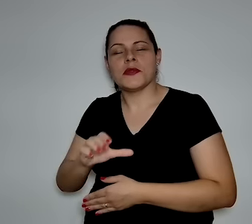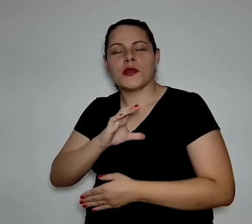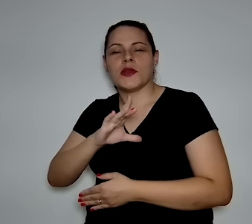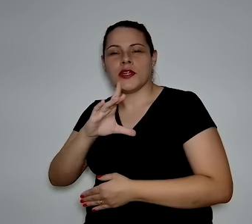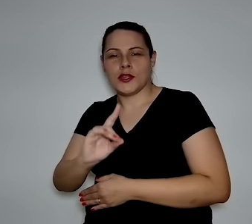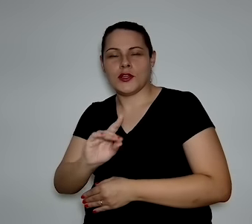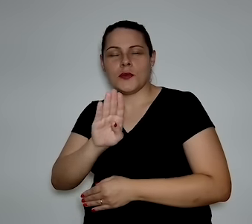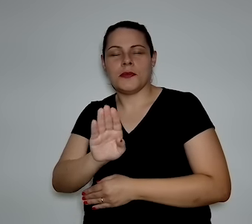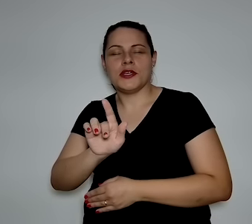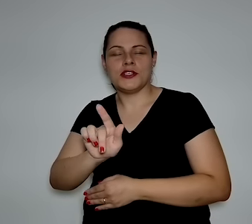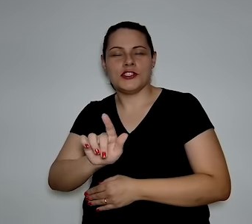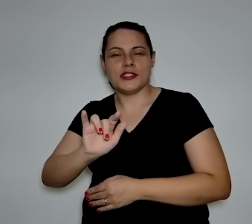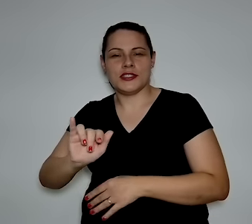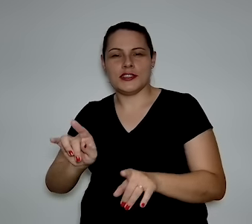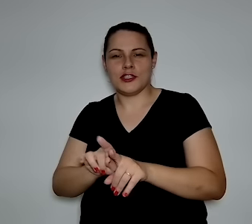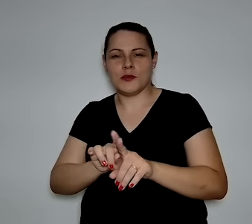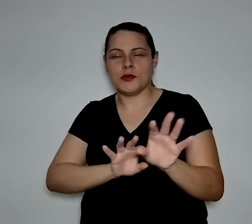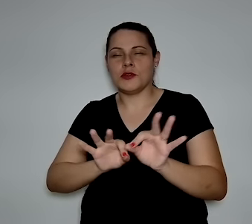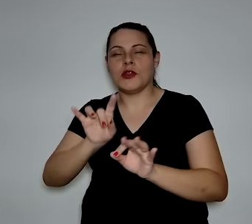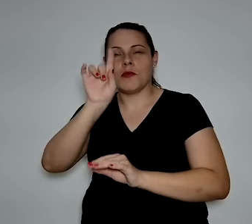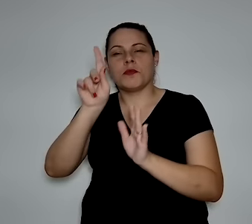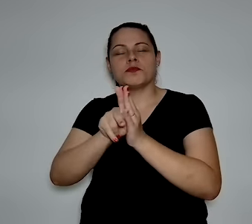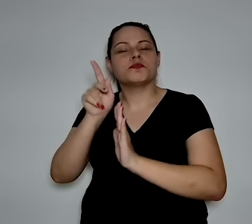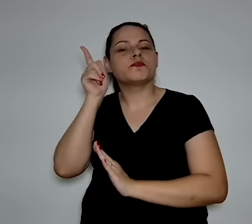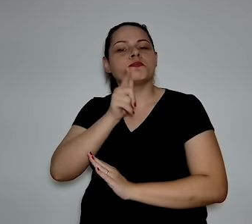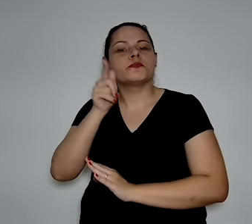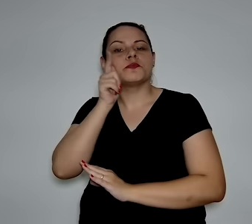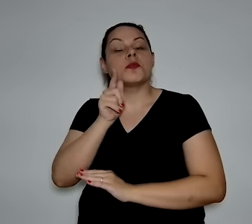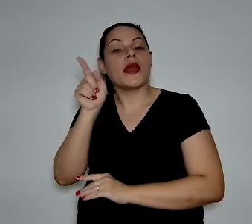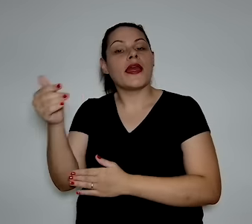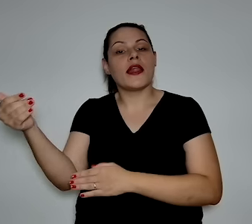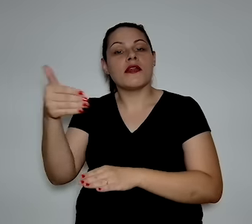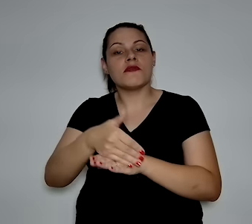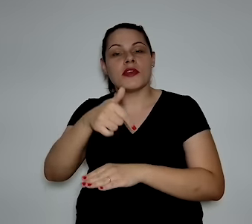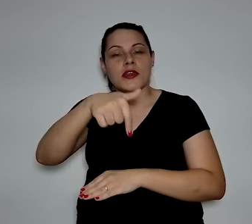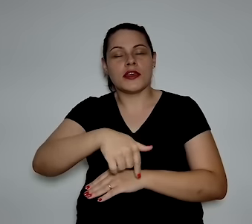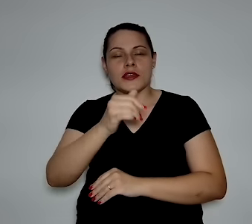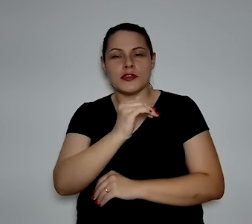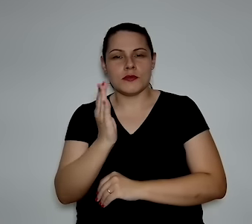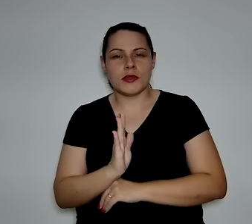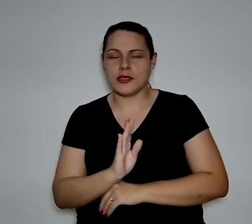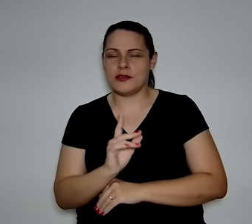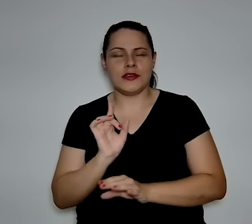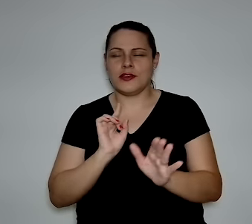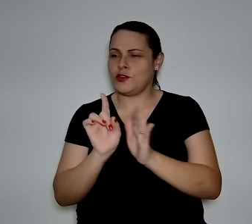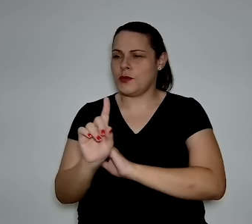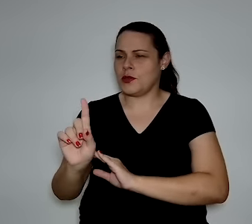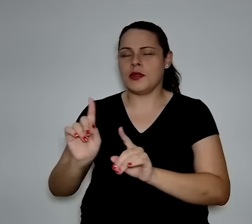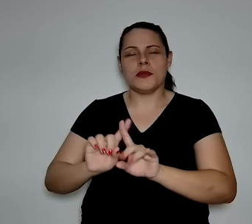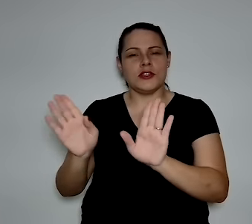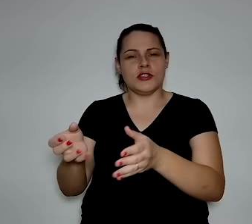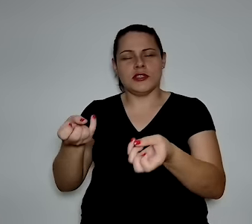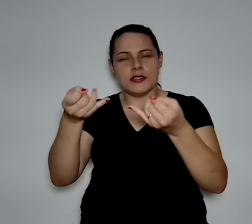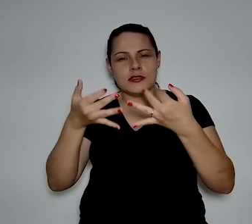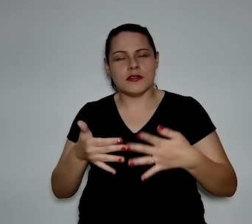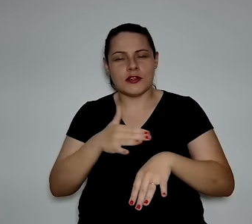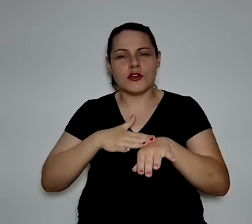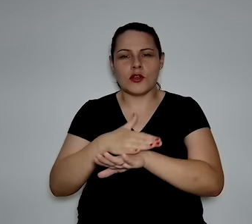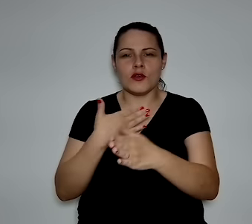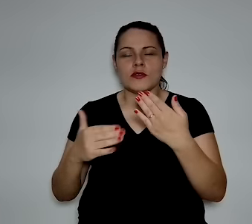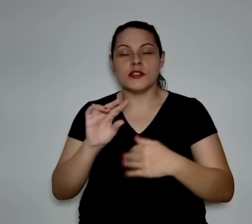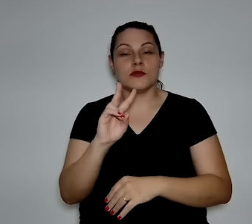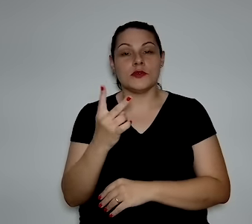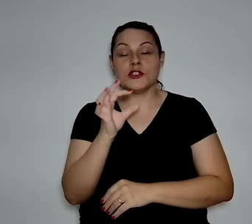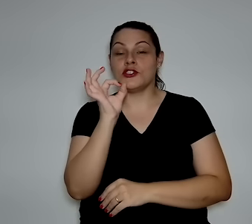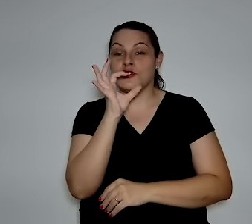coordenadora do PGI, Programa de Investimentos lá dos Estados Unidos, e ela veio para cá e eu nem perguntei, ela já estava falando